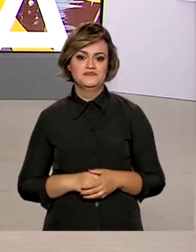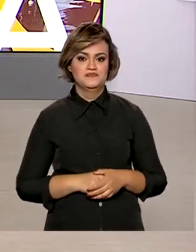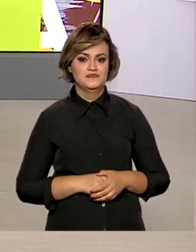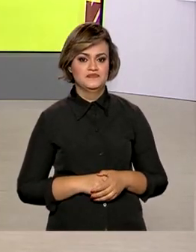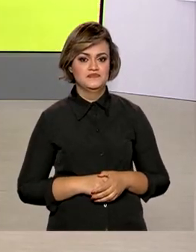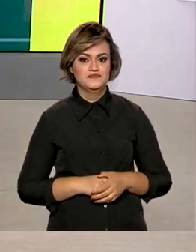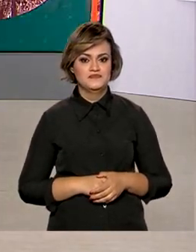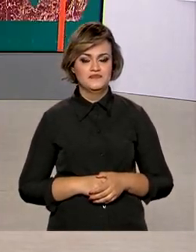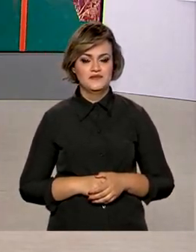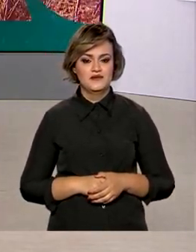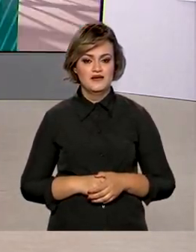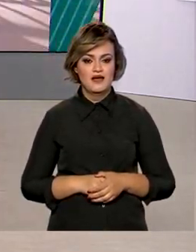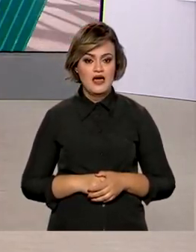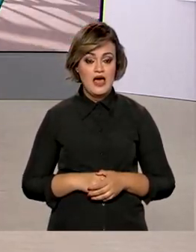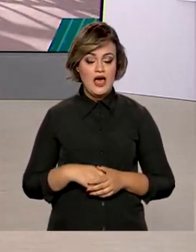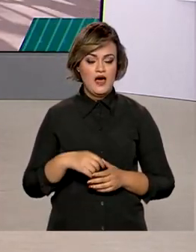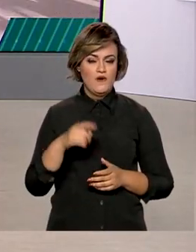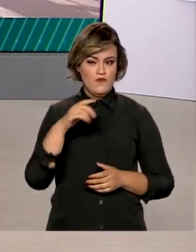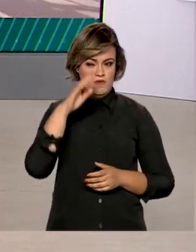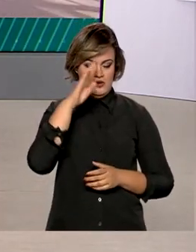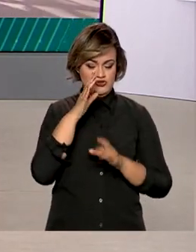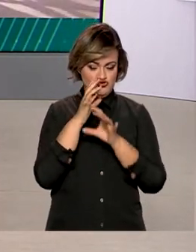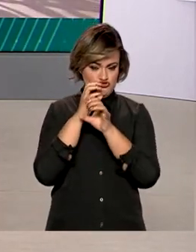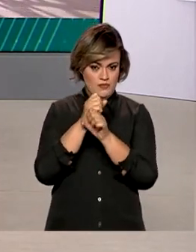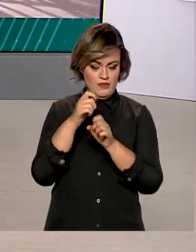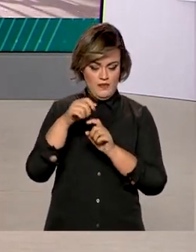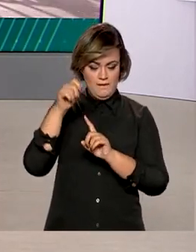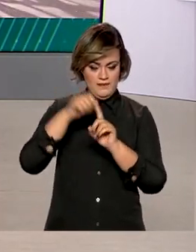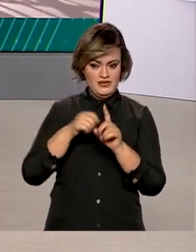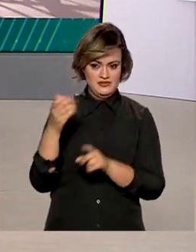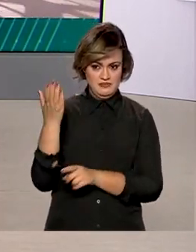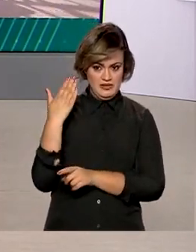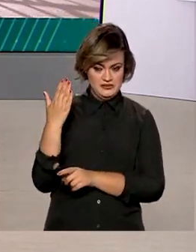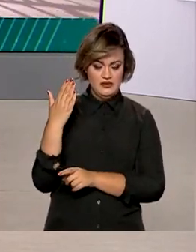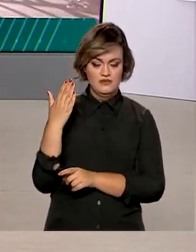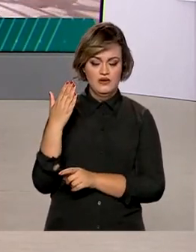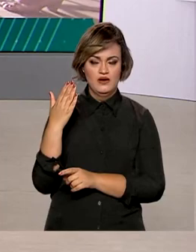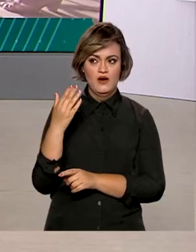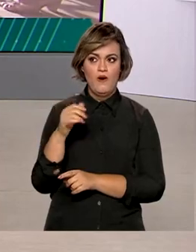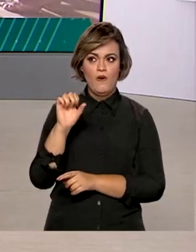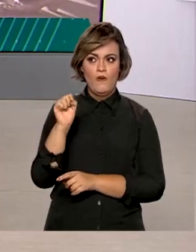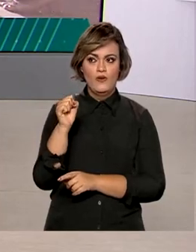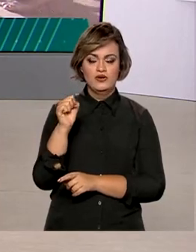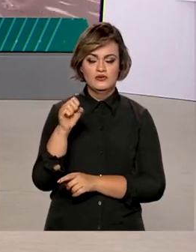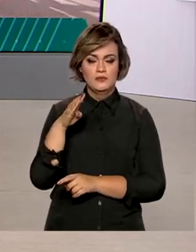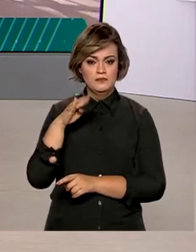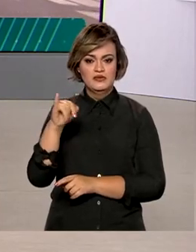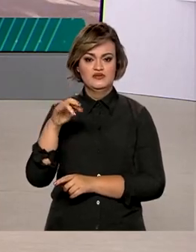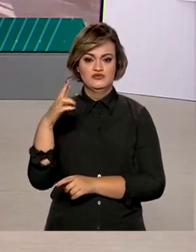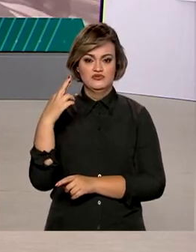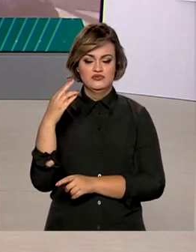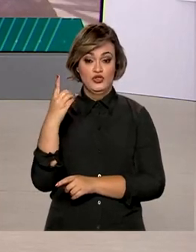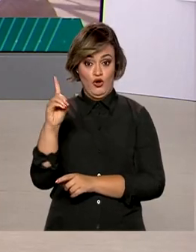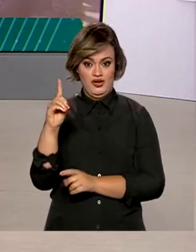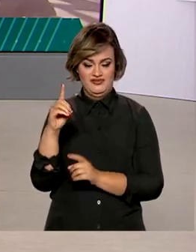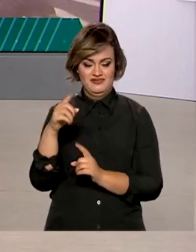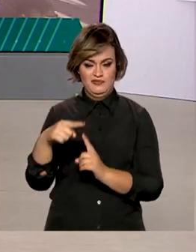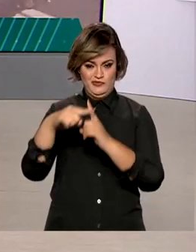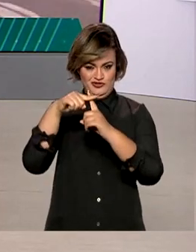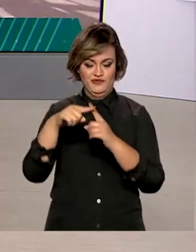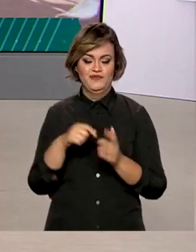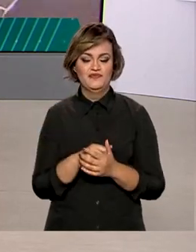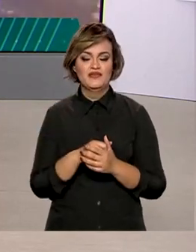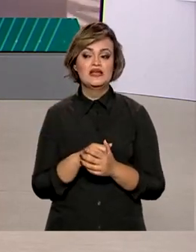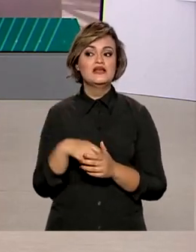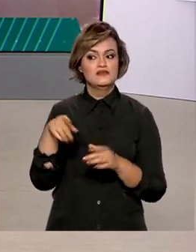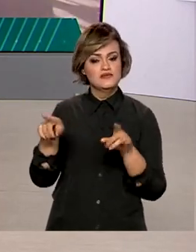A balança comercial brasileira registrou no mês passado o saldo positivo superior a 8 bilhões de dólares. A tendência também foi